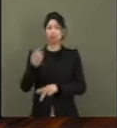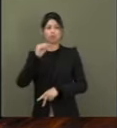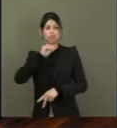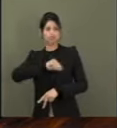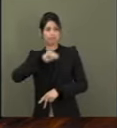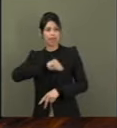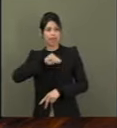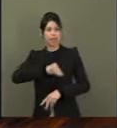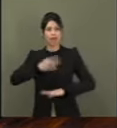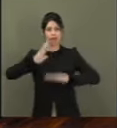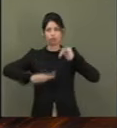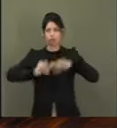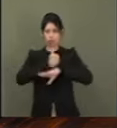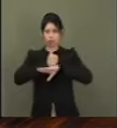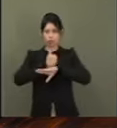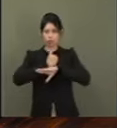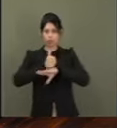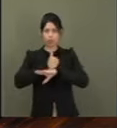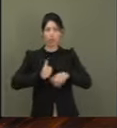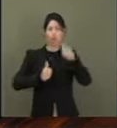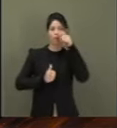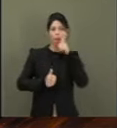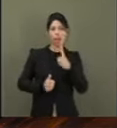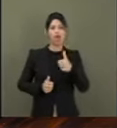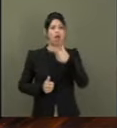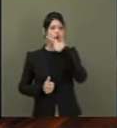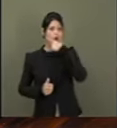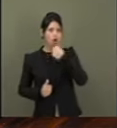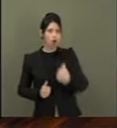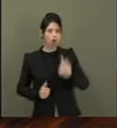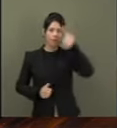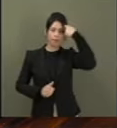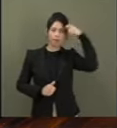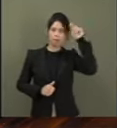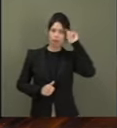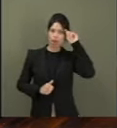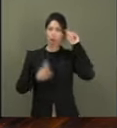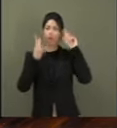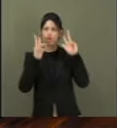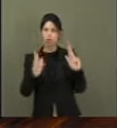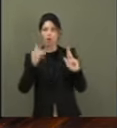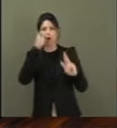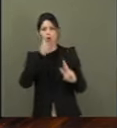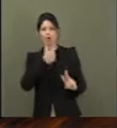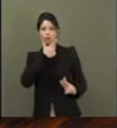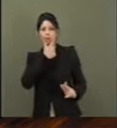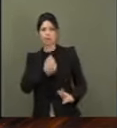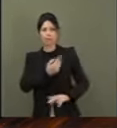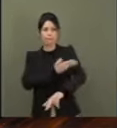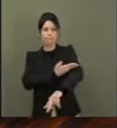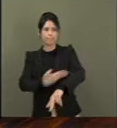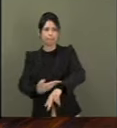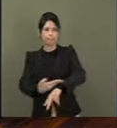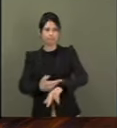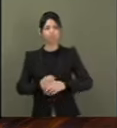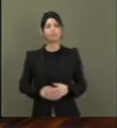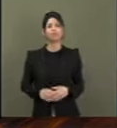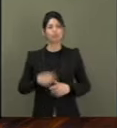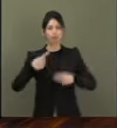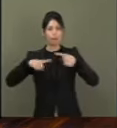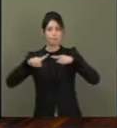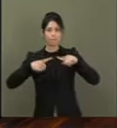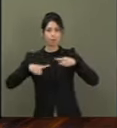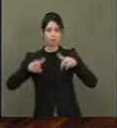que o homem branco. Como cantava Raul Seixas, sonho que se sonha só,